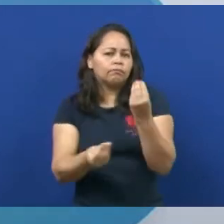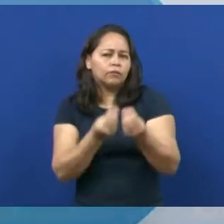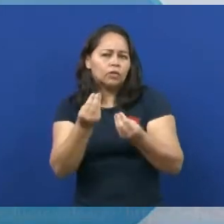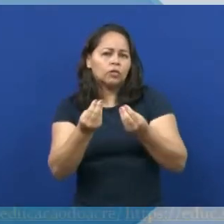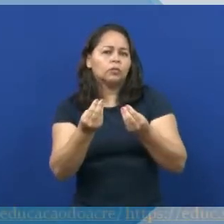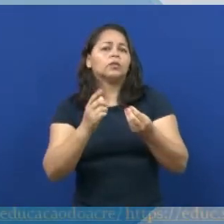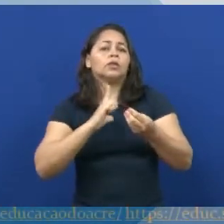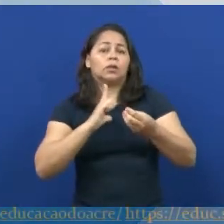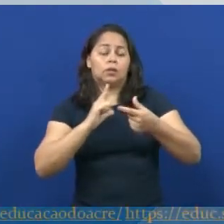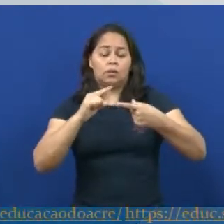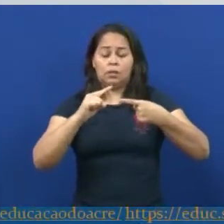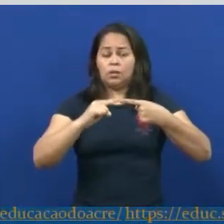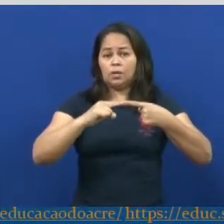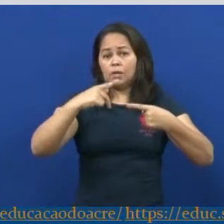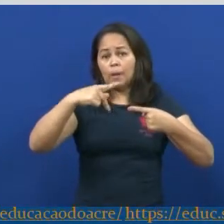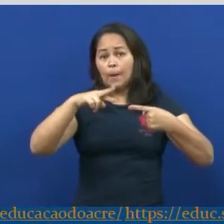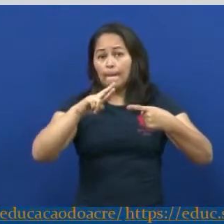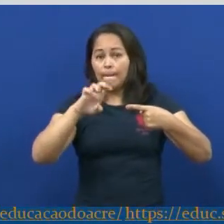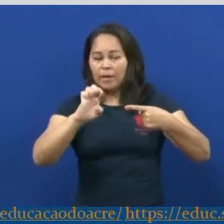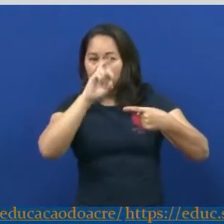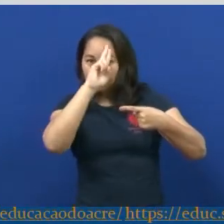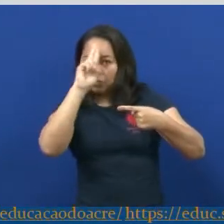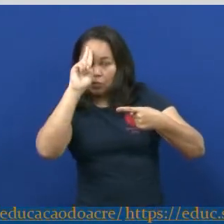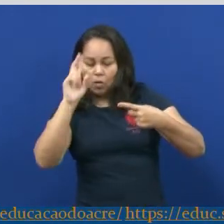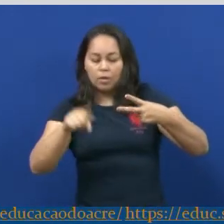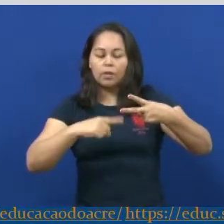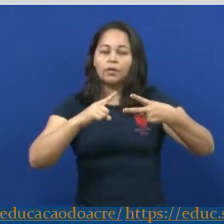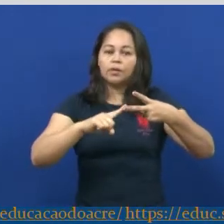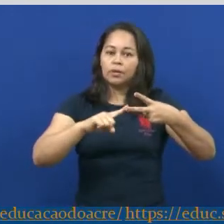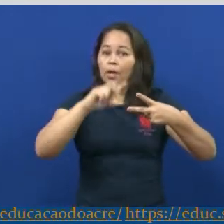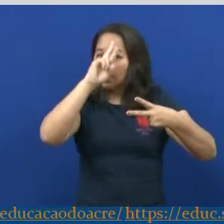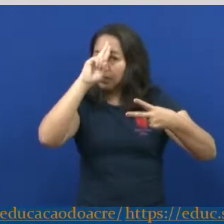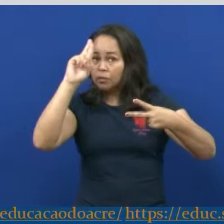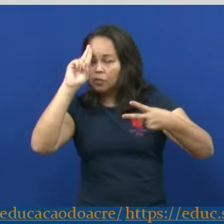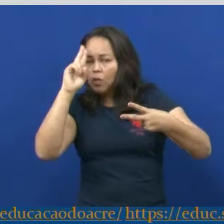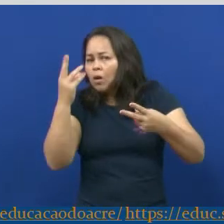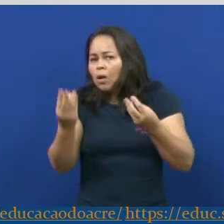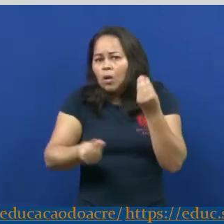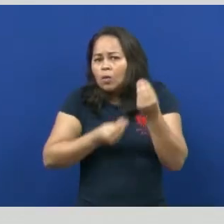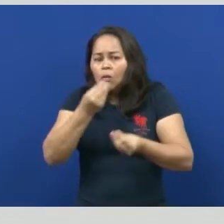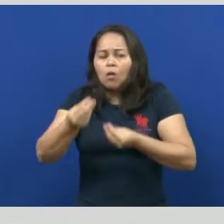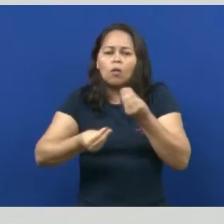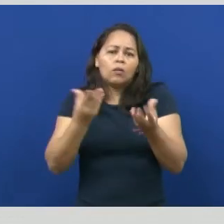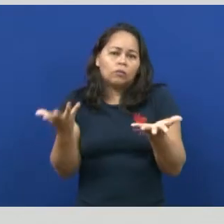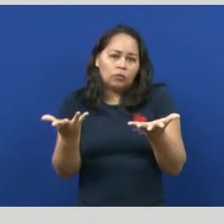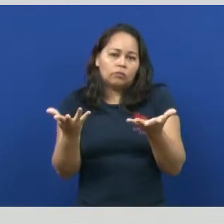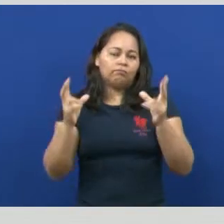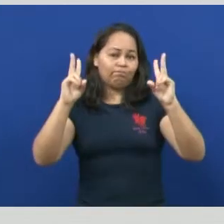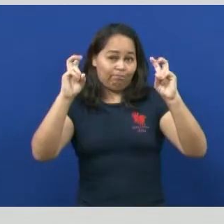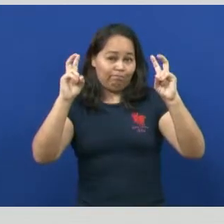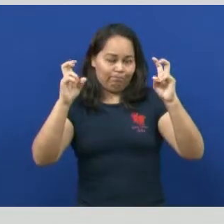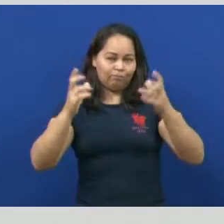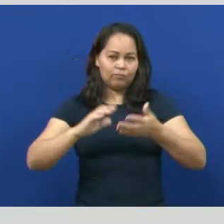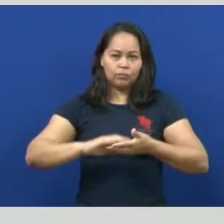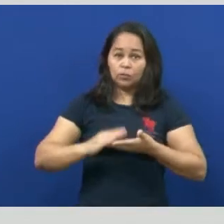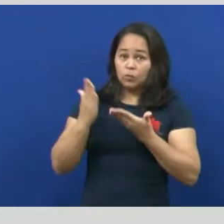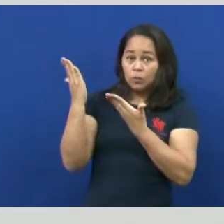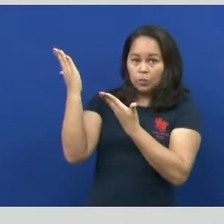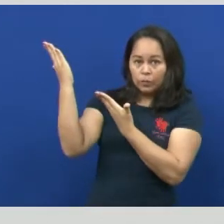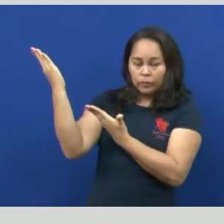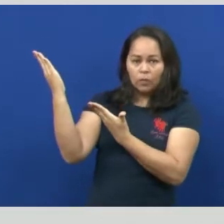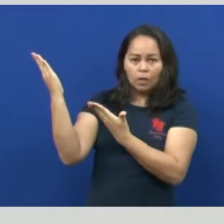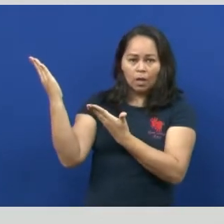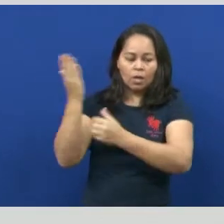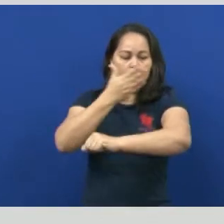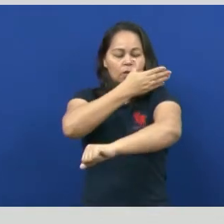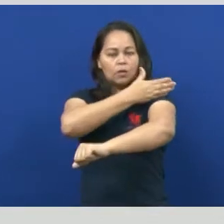a pré-história e a história. E essa pré-história ela é muito discutida, esse termo. Essa divisão, como